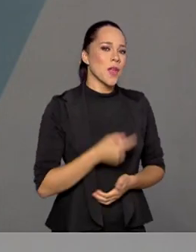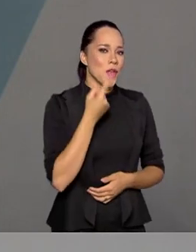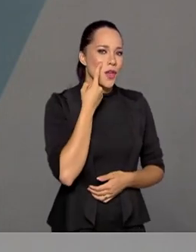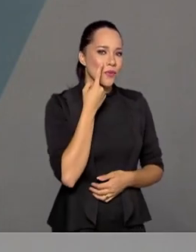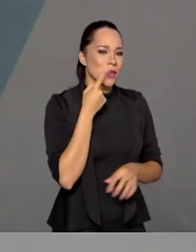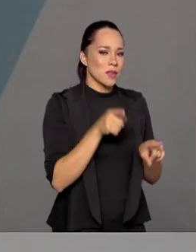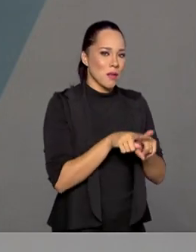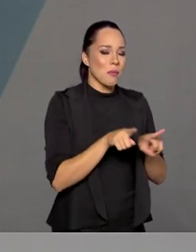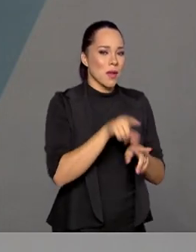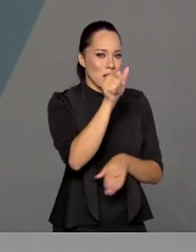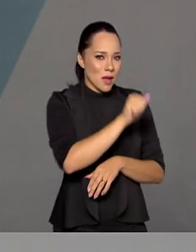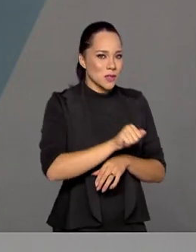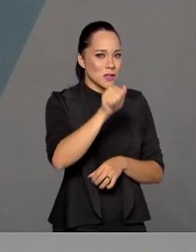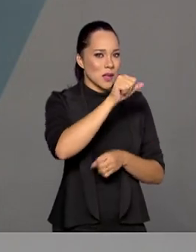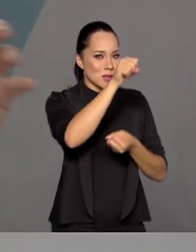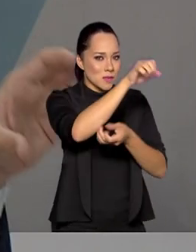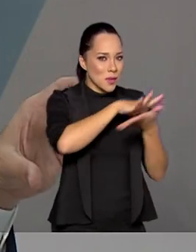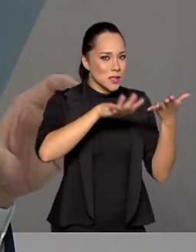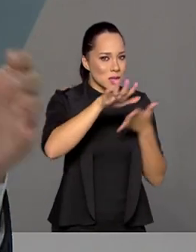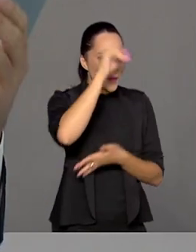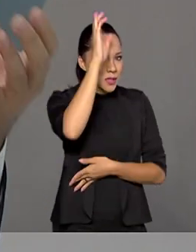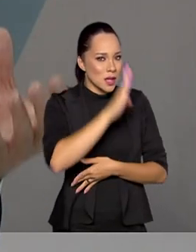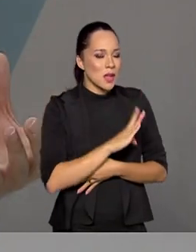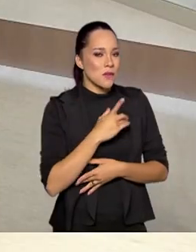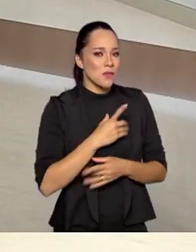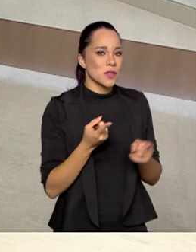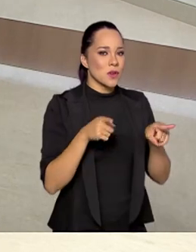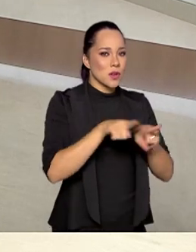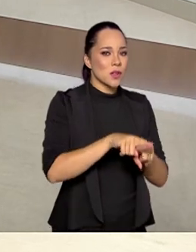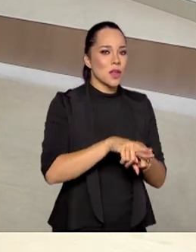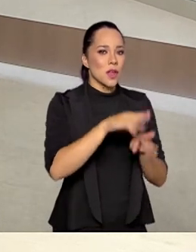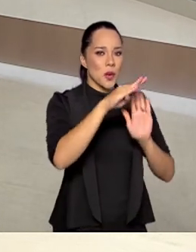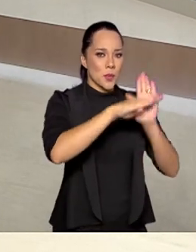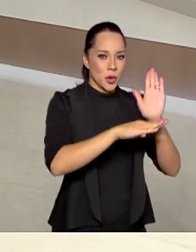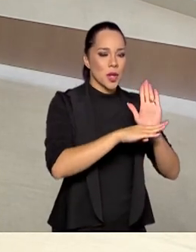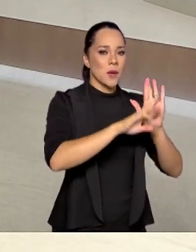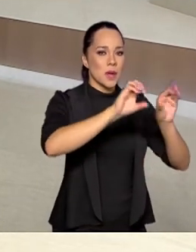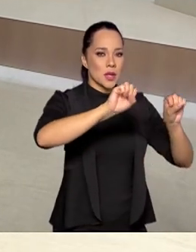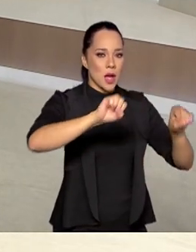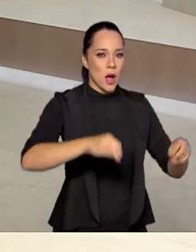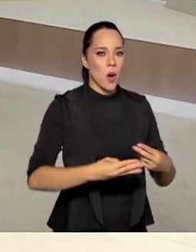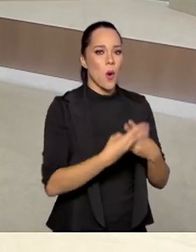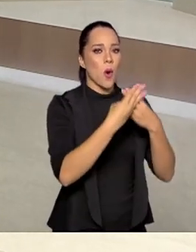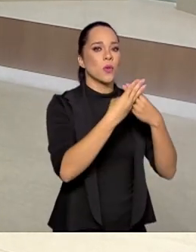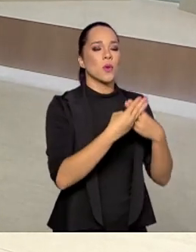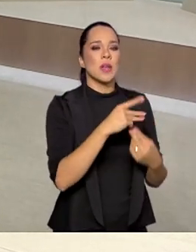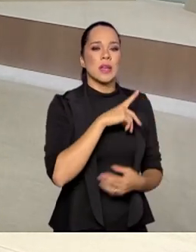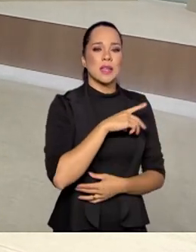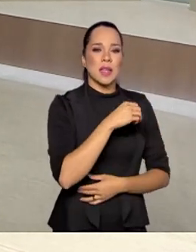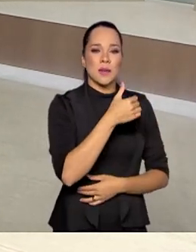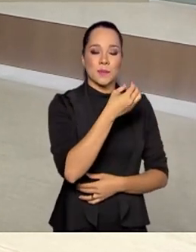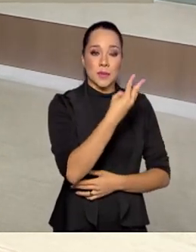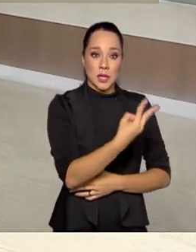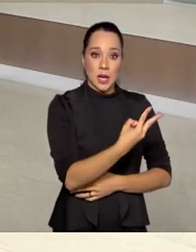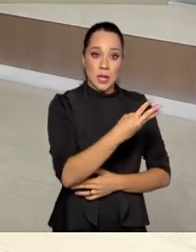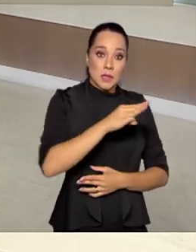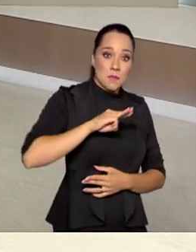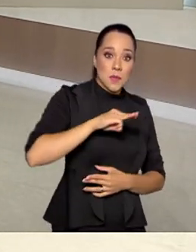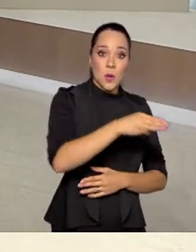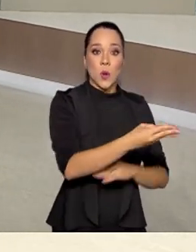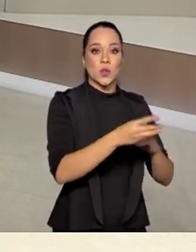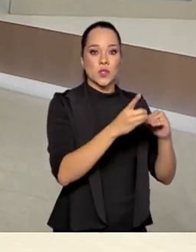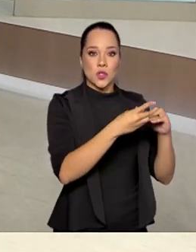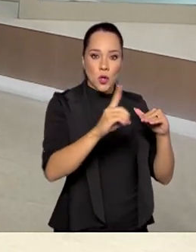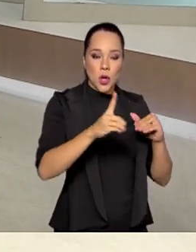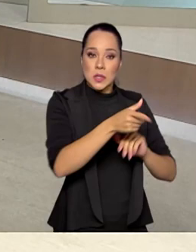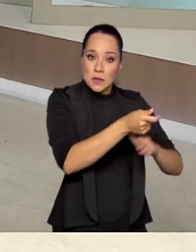Agência Espacial Brasileira, ela fez um convênio com o PNUD, que é esse programa das Nações Unidas, que prevê 3 milhões de dólares em